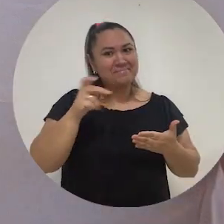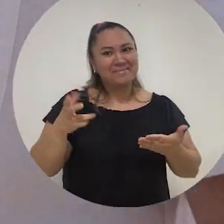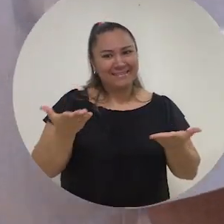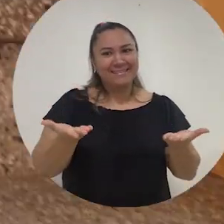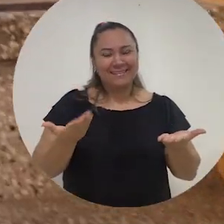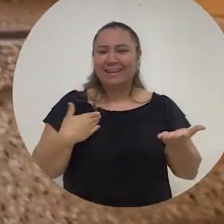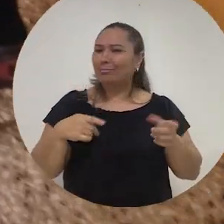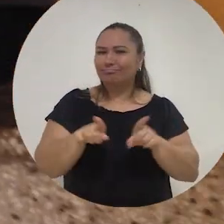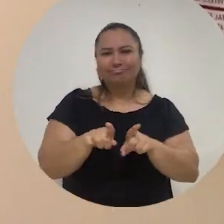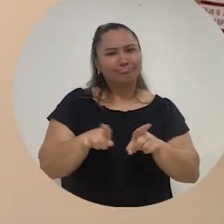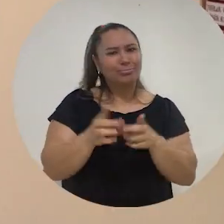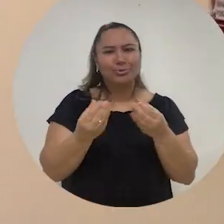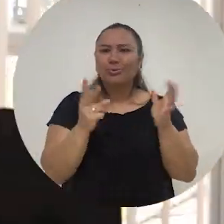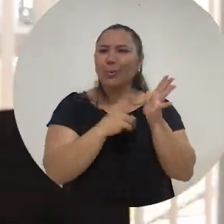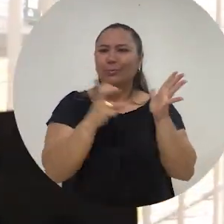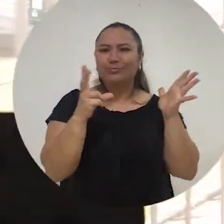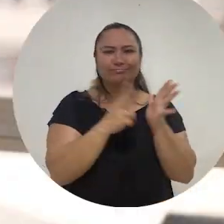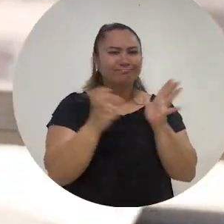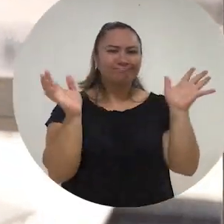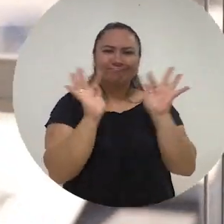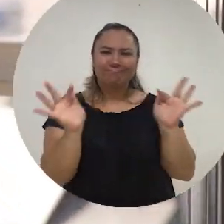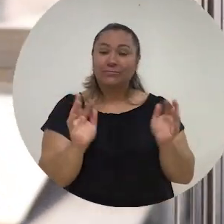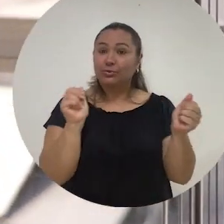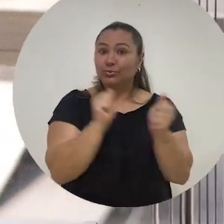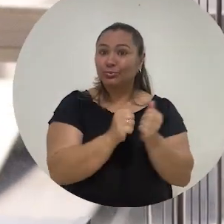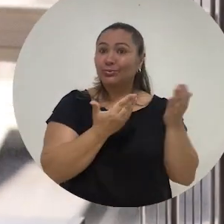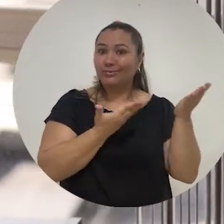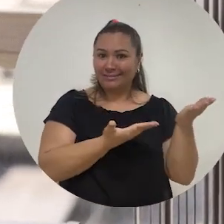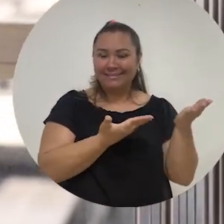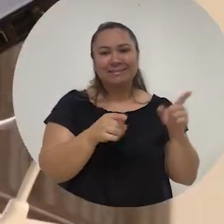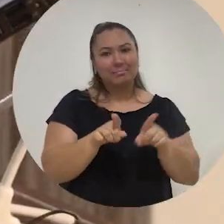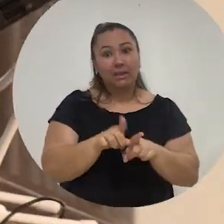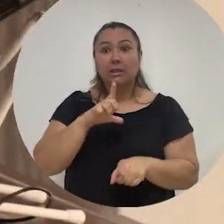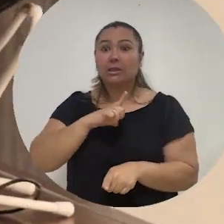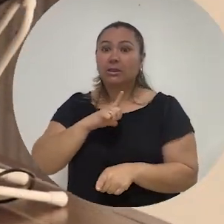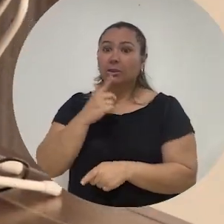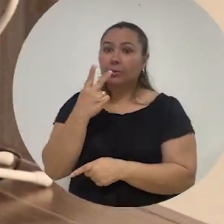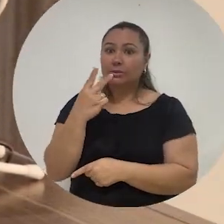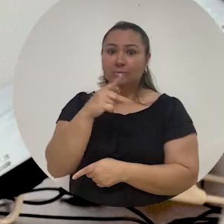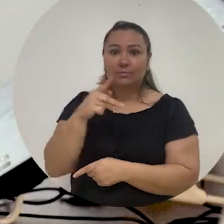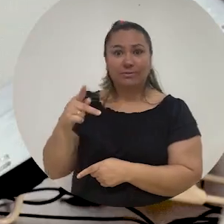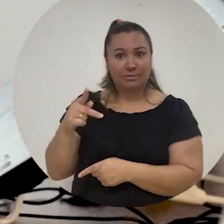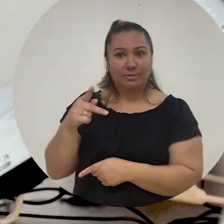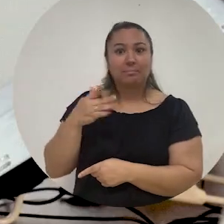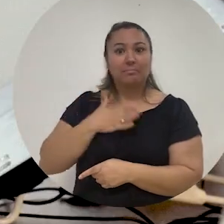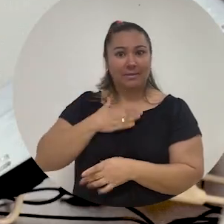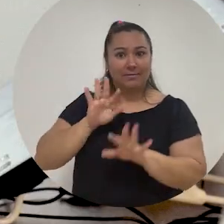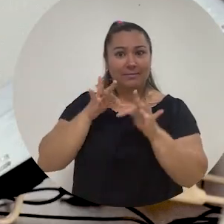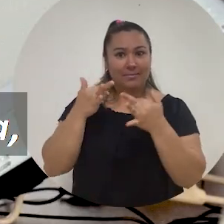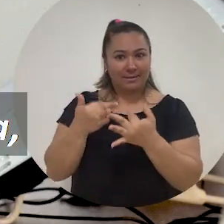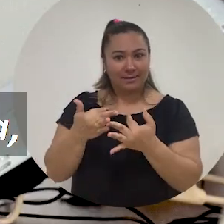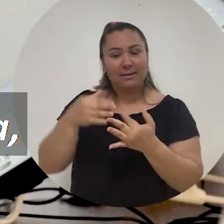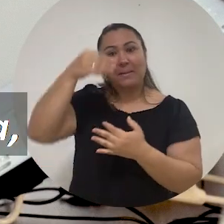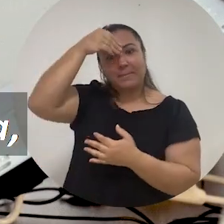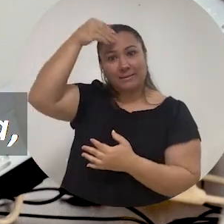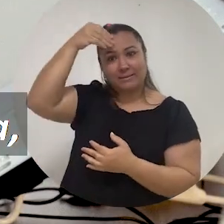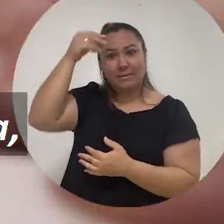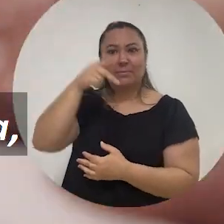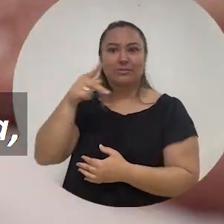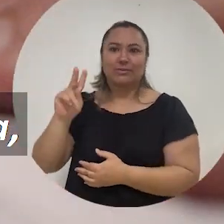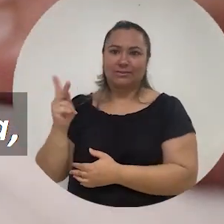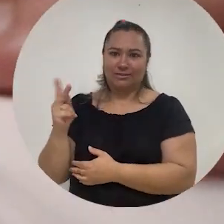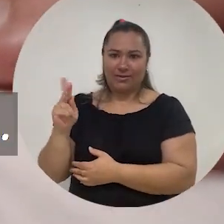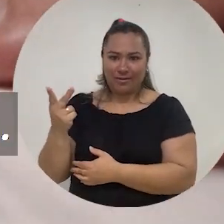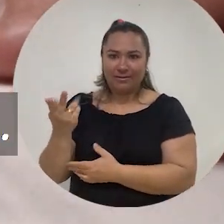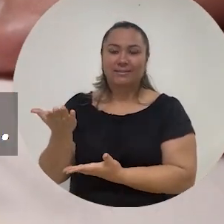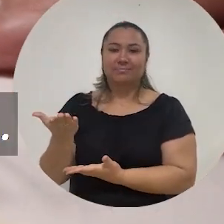Eu tô muito contente de estar contigo aqui também. Tenho duas professoras dentro da minha família, né? Minha madrinha é professora de